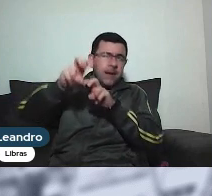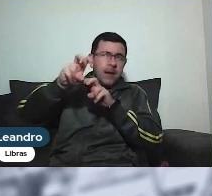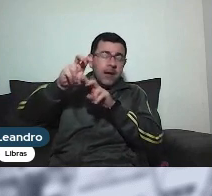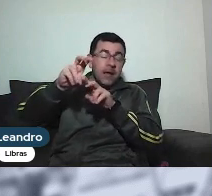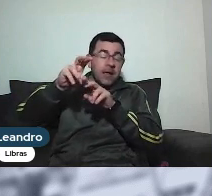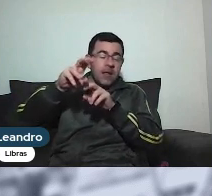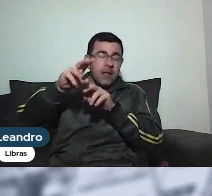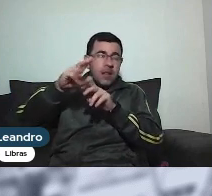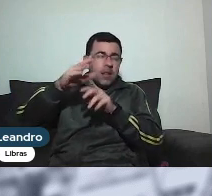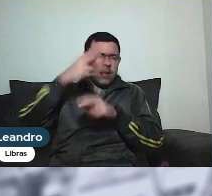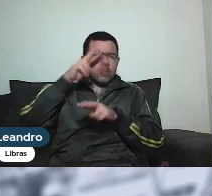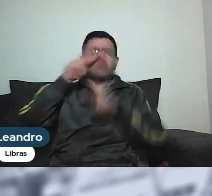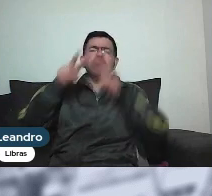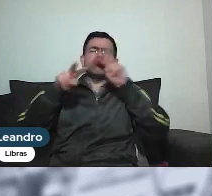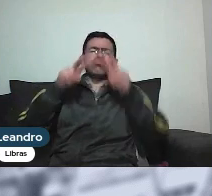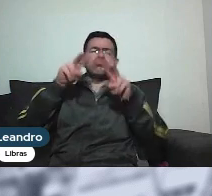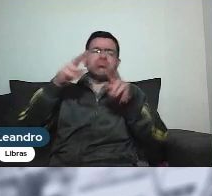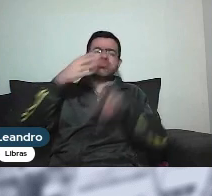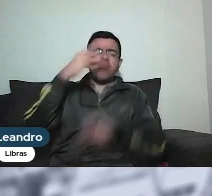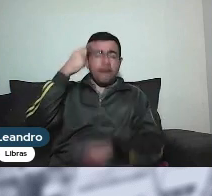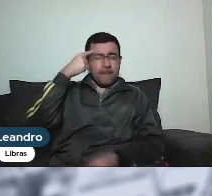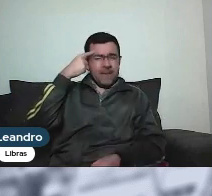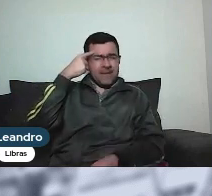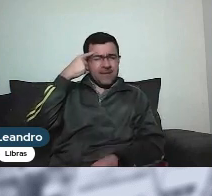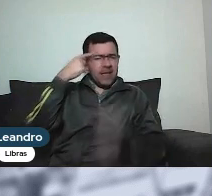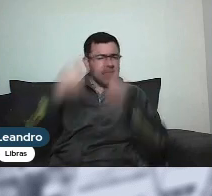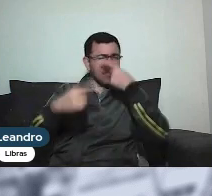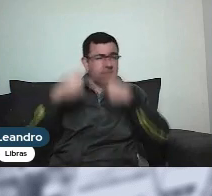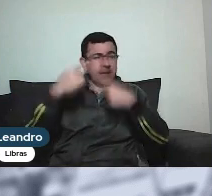com essa proposta para ser debatido.